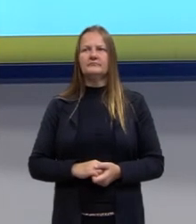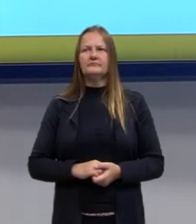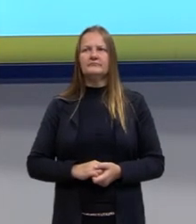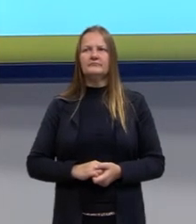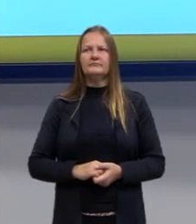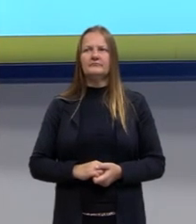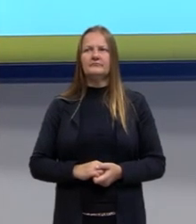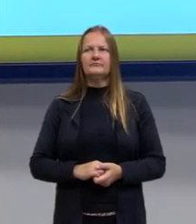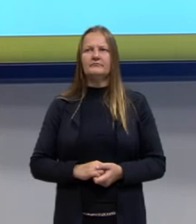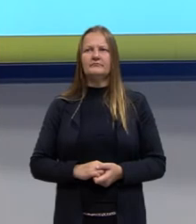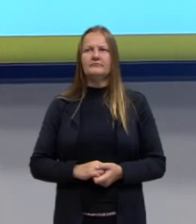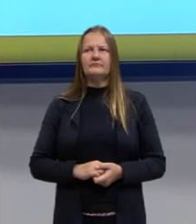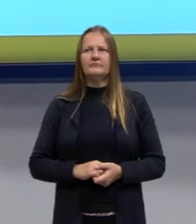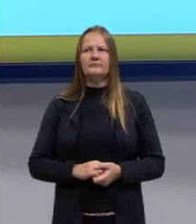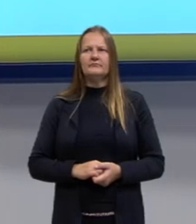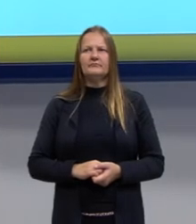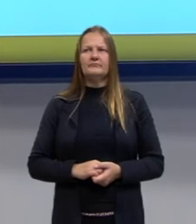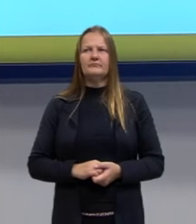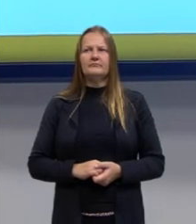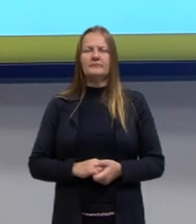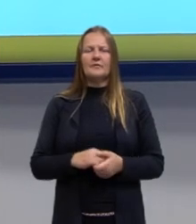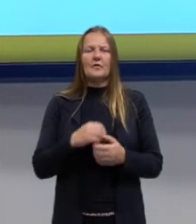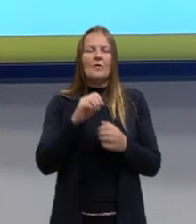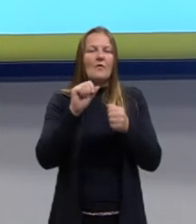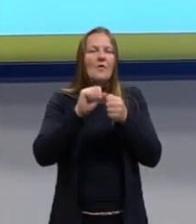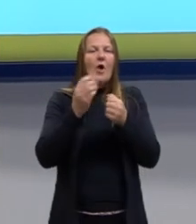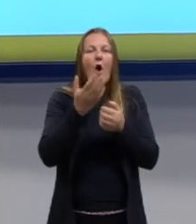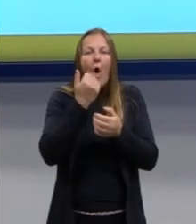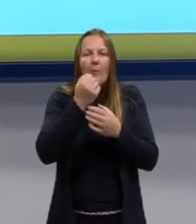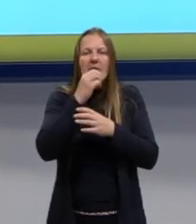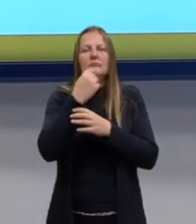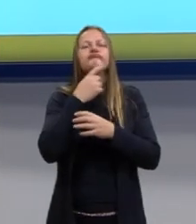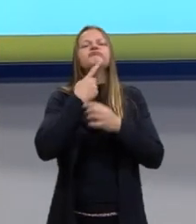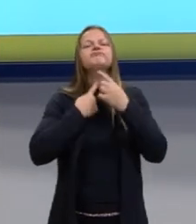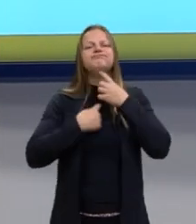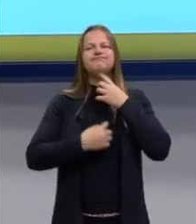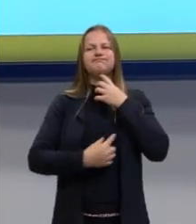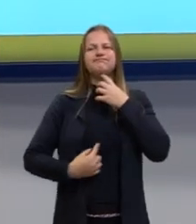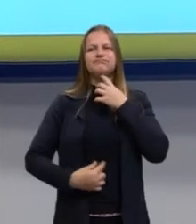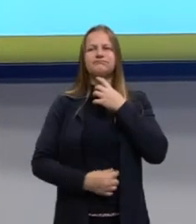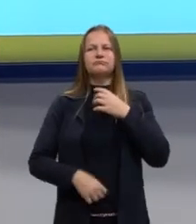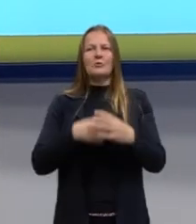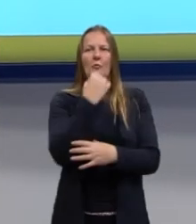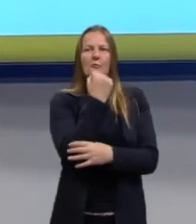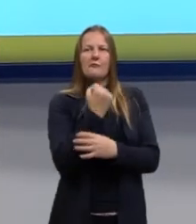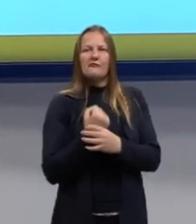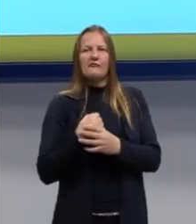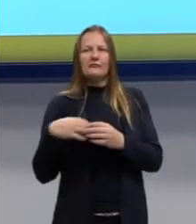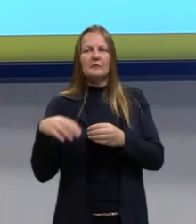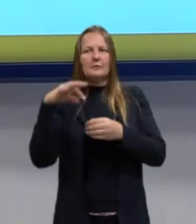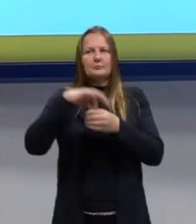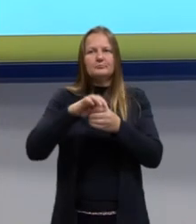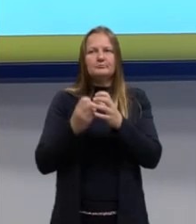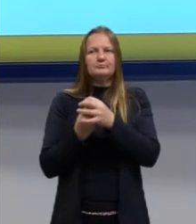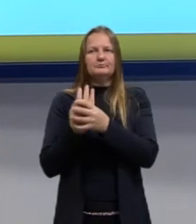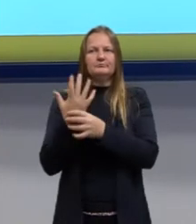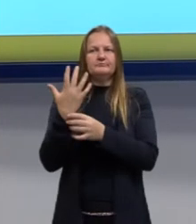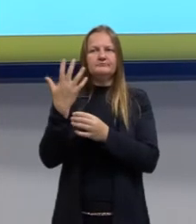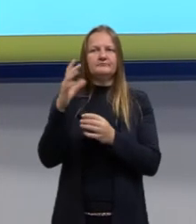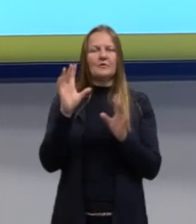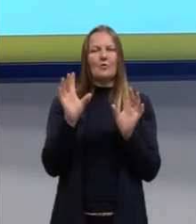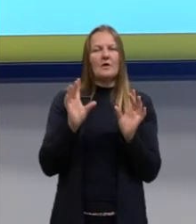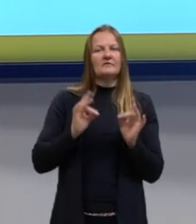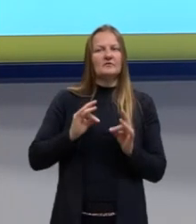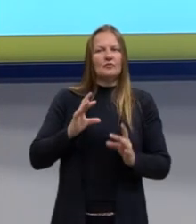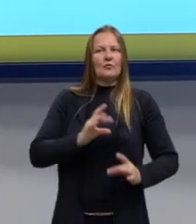Tanto pelas suas fezes, onde coloca, também, né? Algumas sementes estarem coladas no seu corpo,